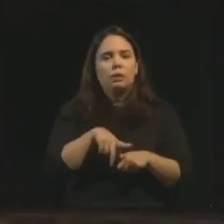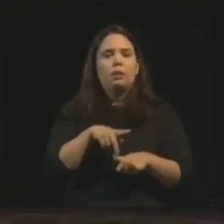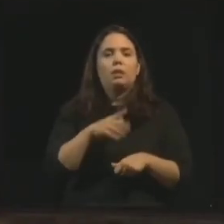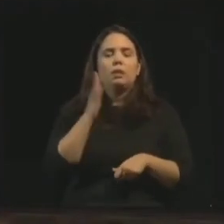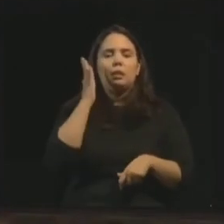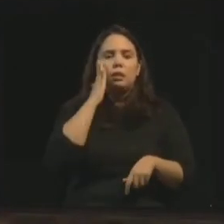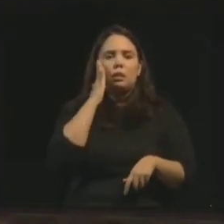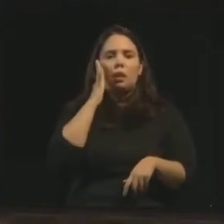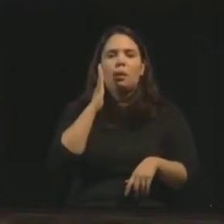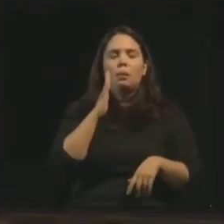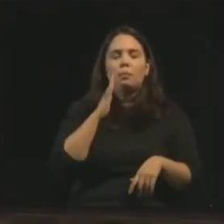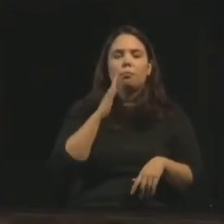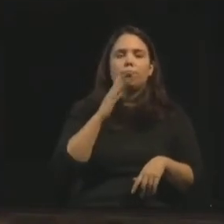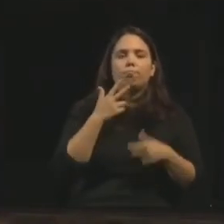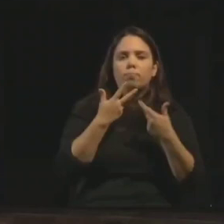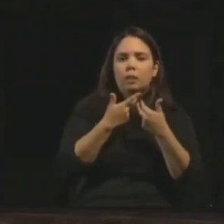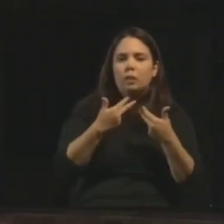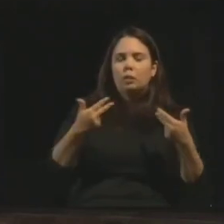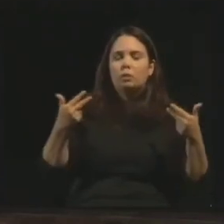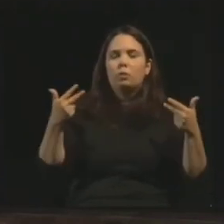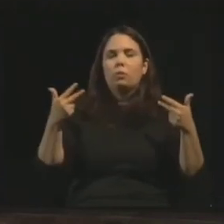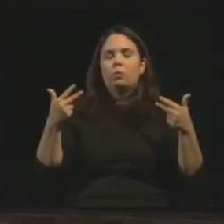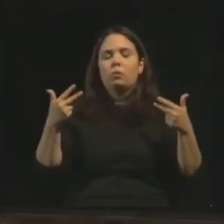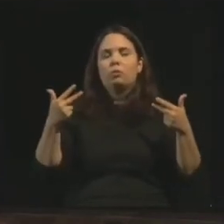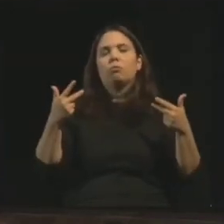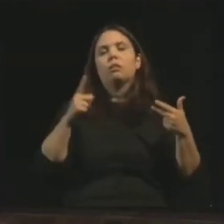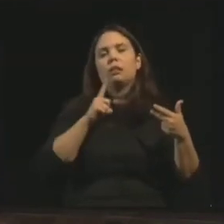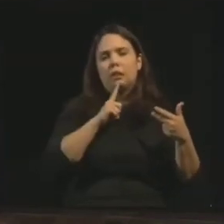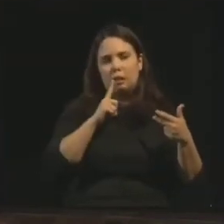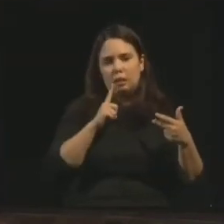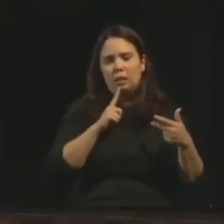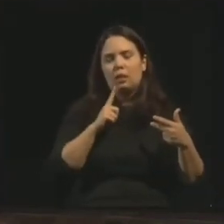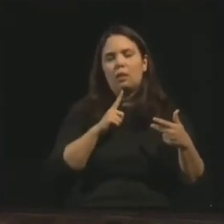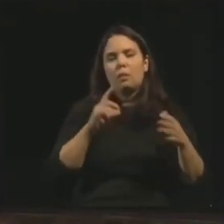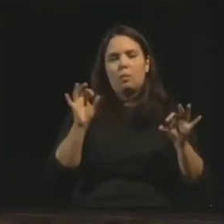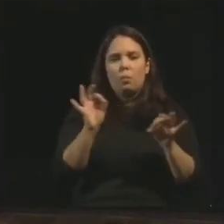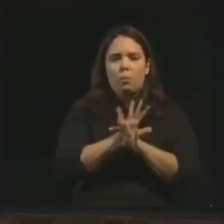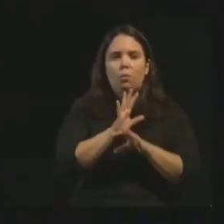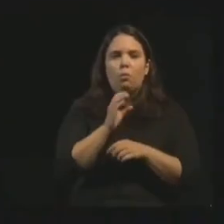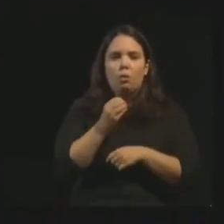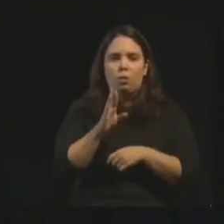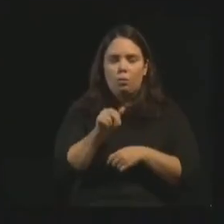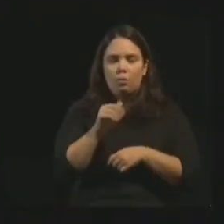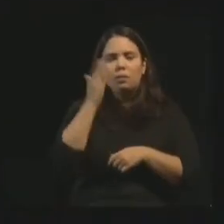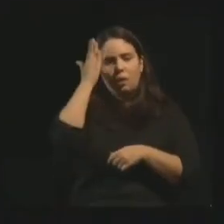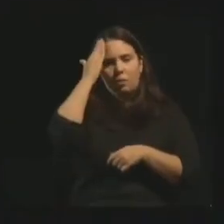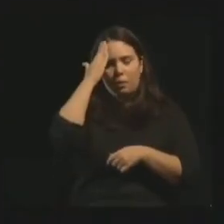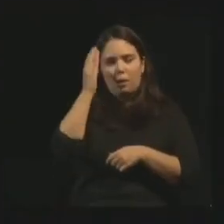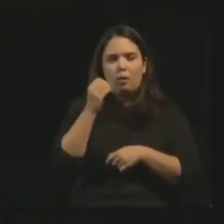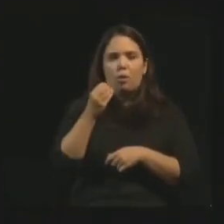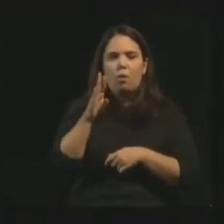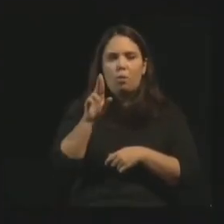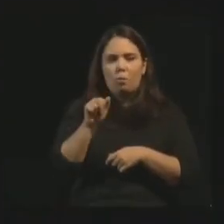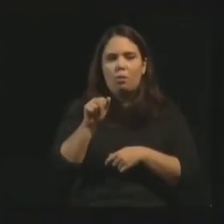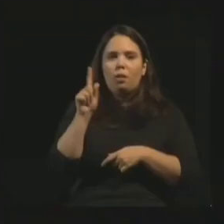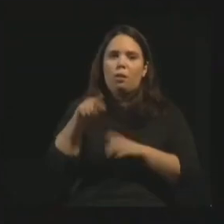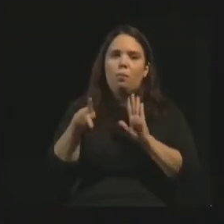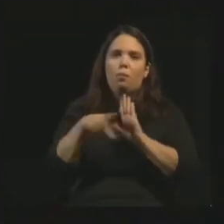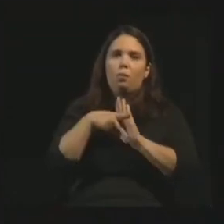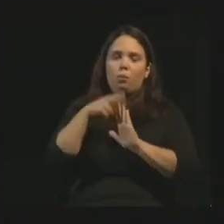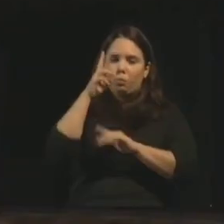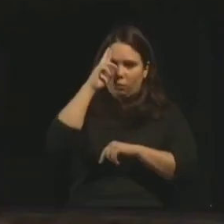vossas discórdias, a fim de que daí não viesse dano para a obra. Porque nós sabemos, né, meus amigos, a obra é do Senhor.